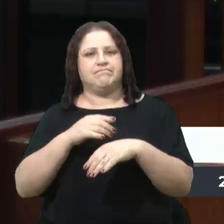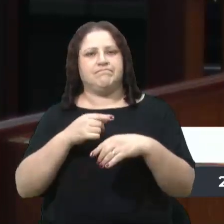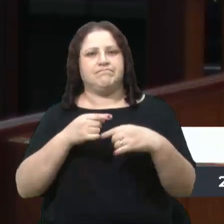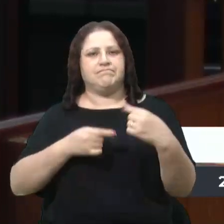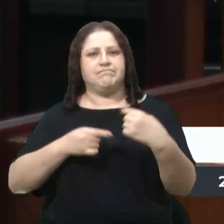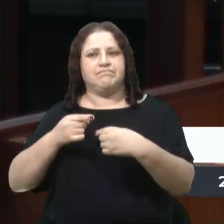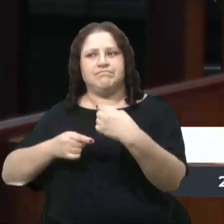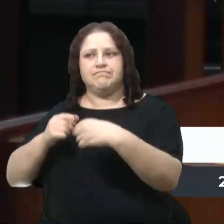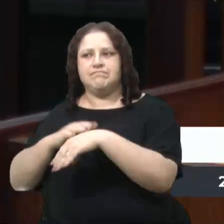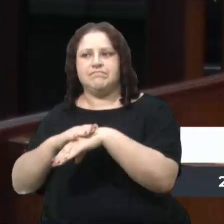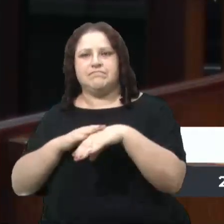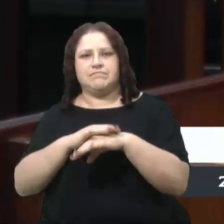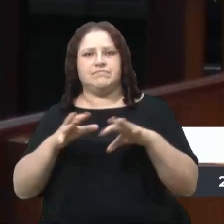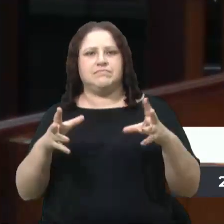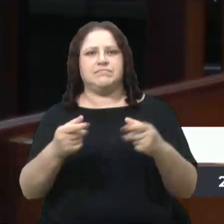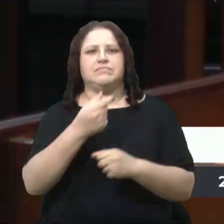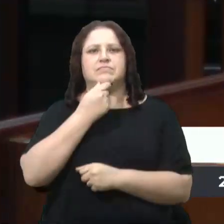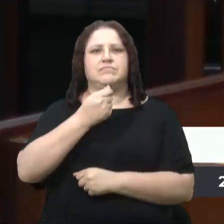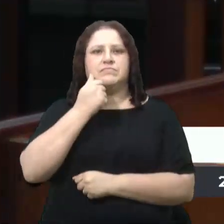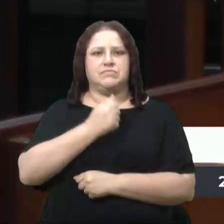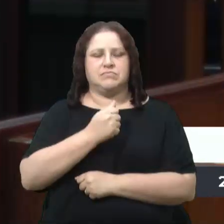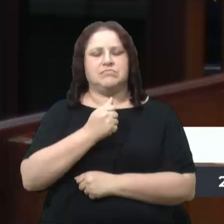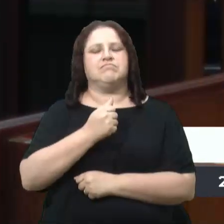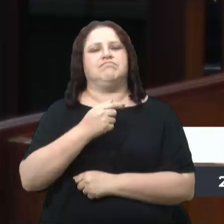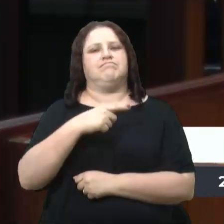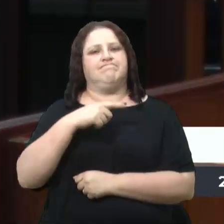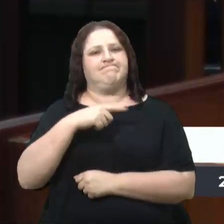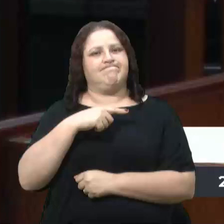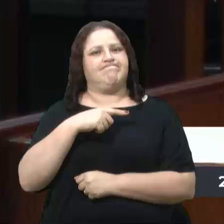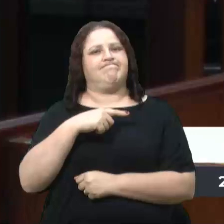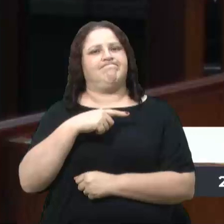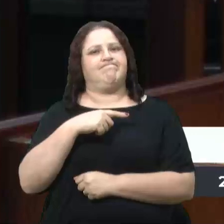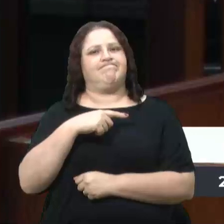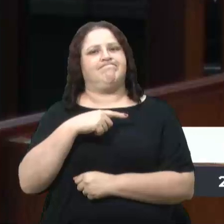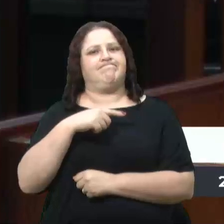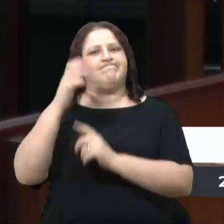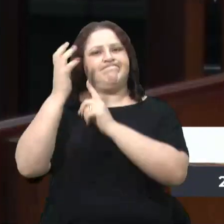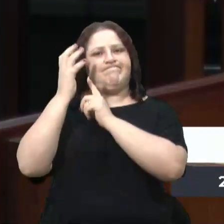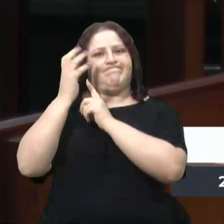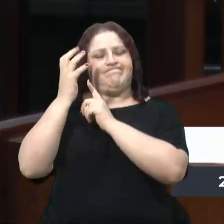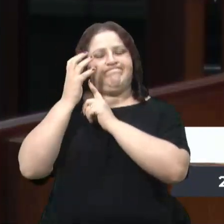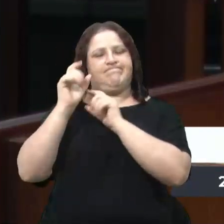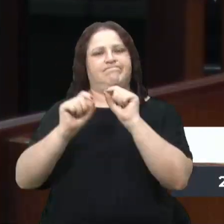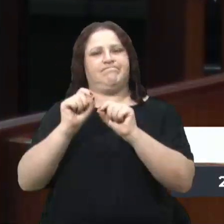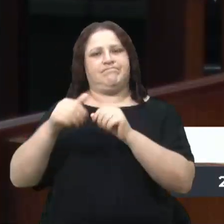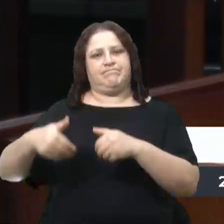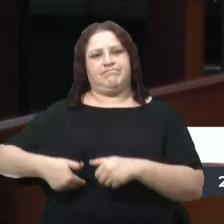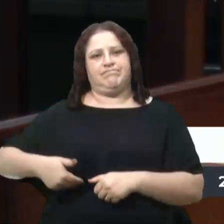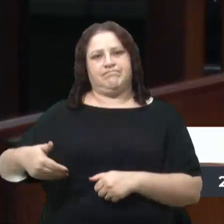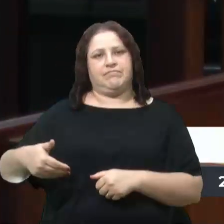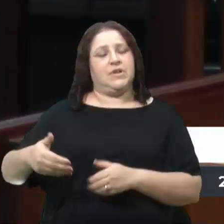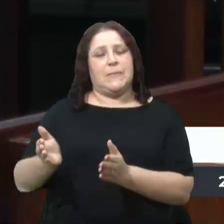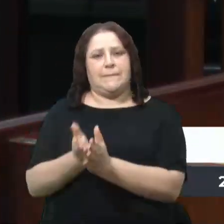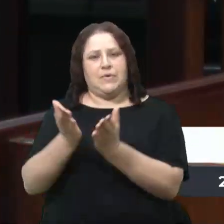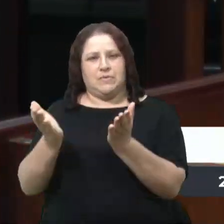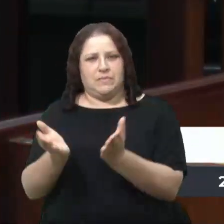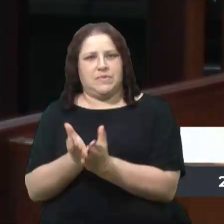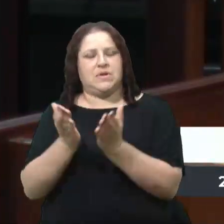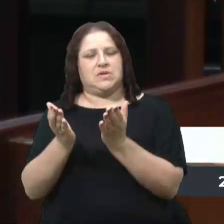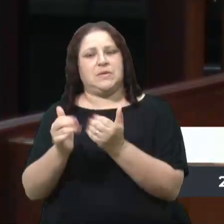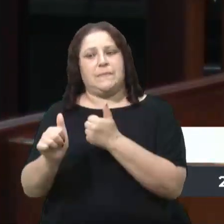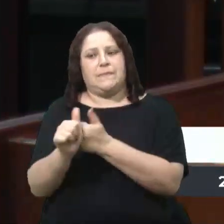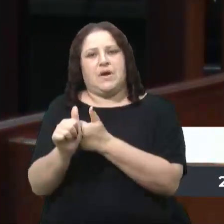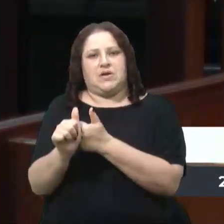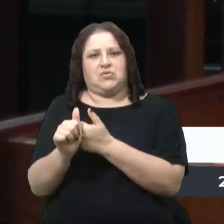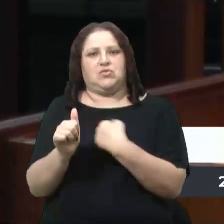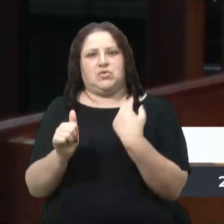Todos e todas nós estamos sendo atingidos. A pobreza está aqui na porta da nossa casa e